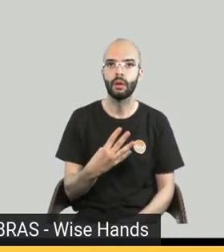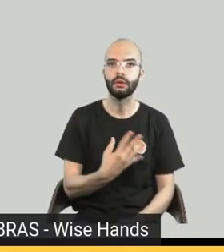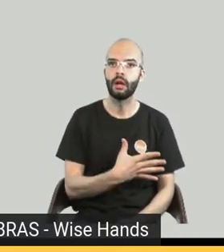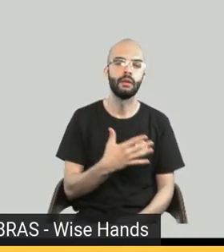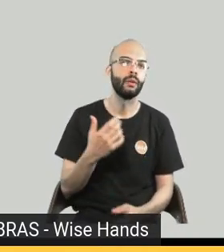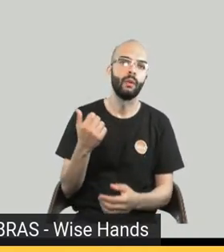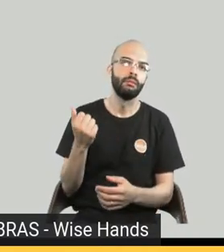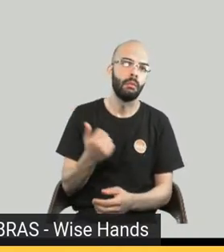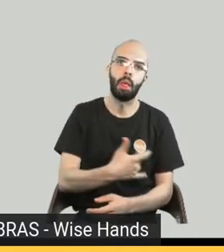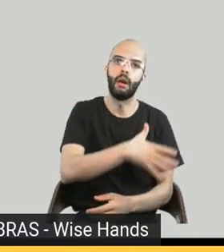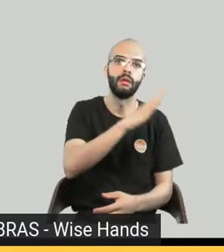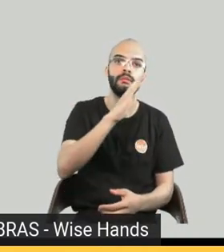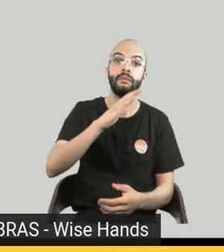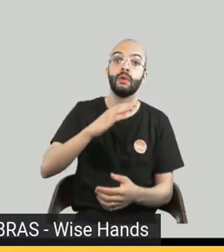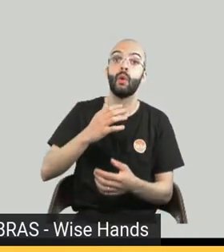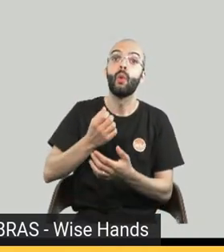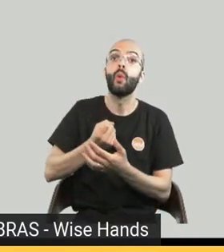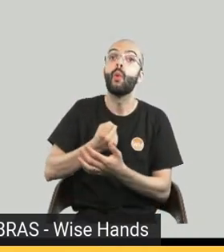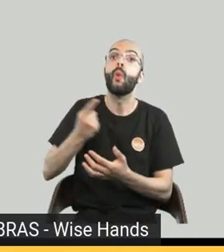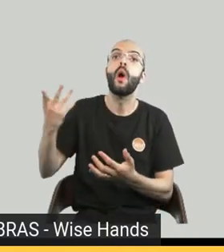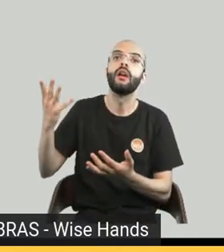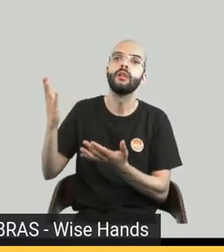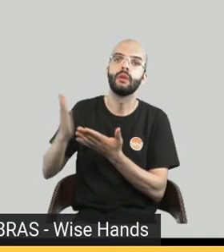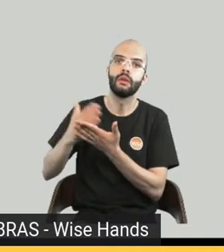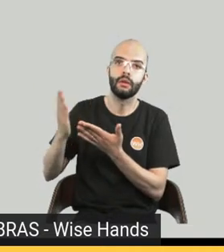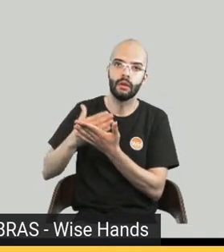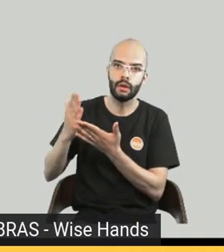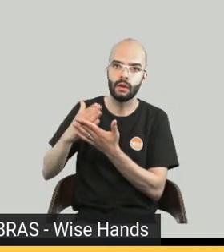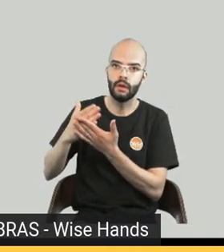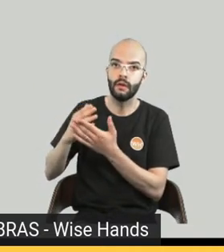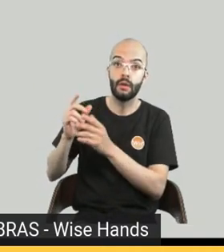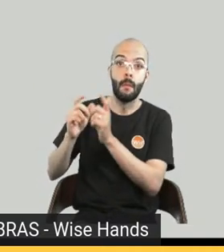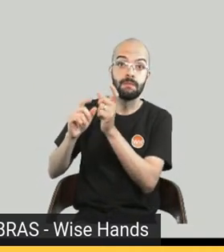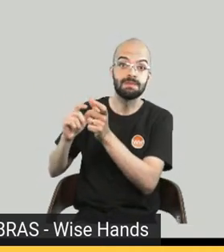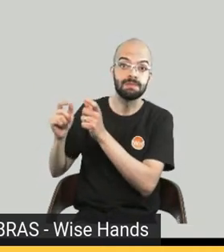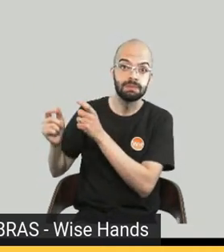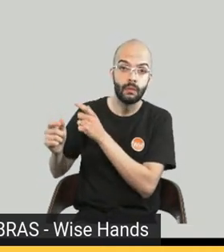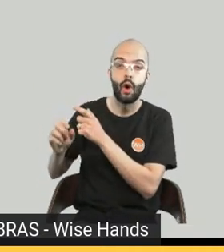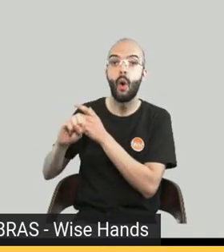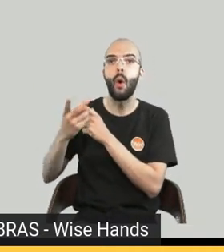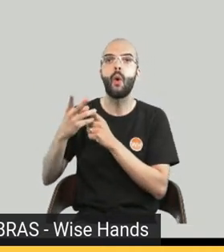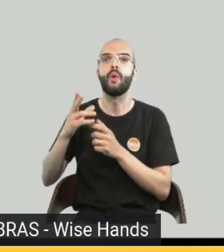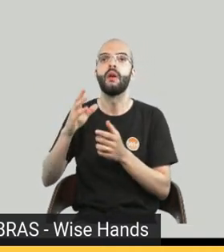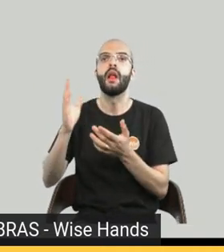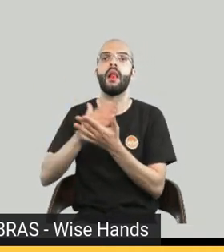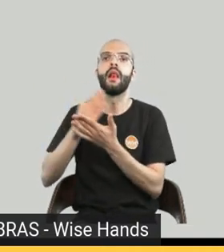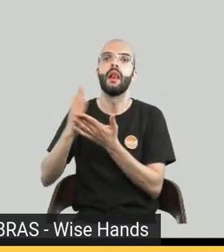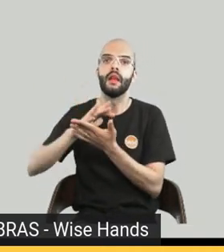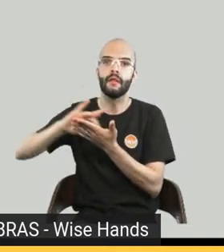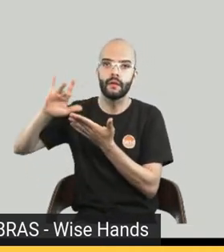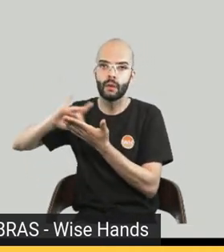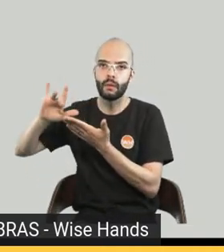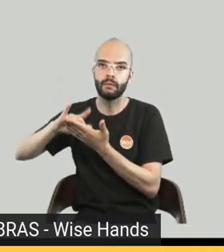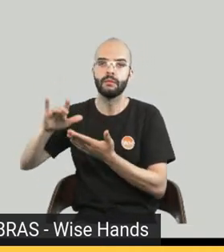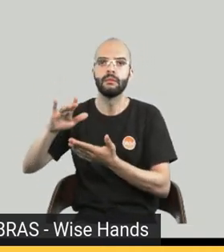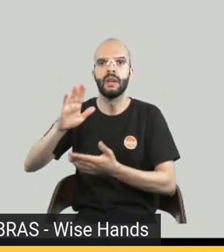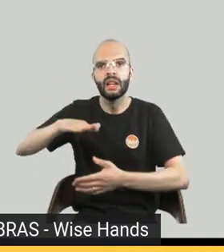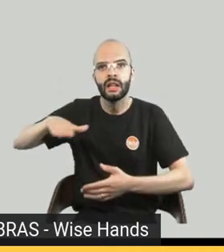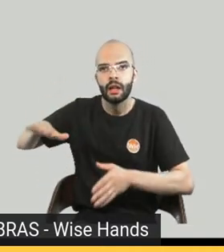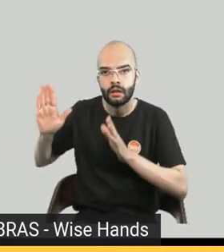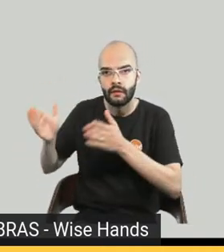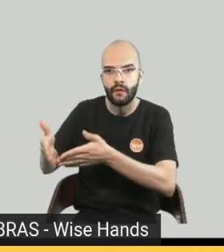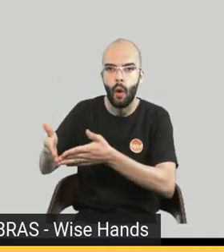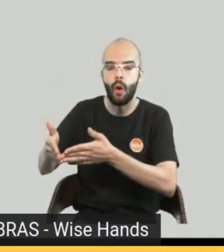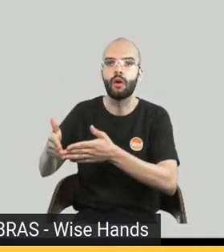várias semanas, ou e-books infantis com narração em áudio já embutida no e-book, enfim, uma série de